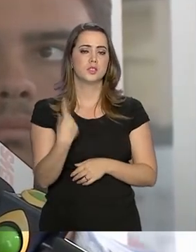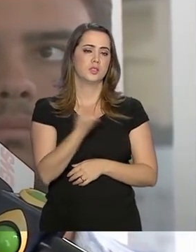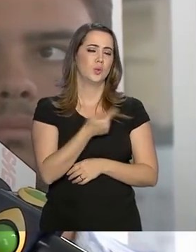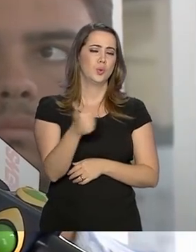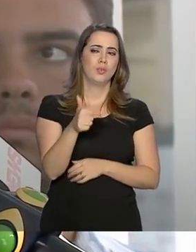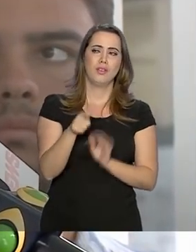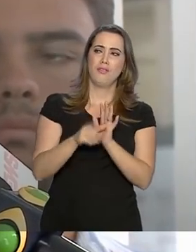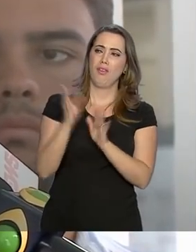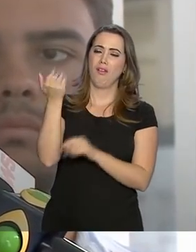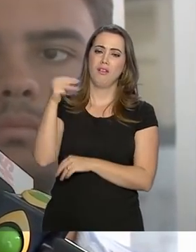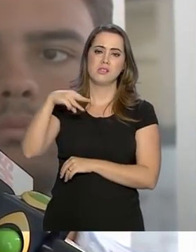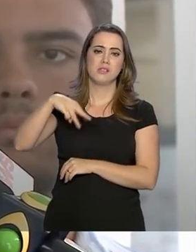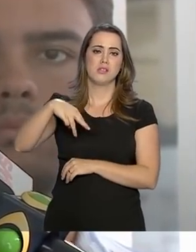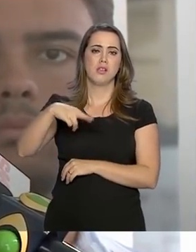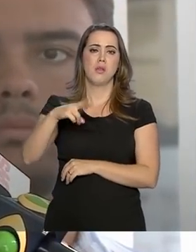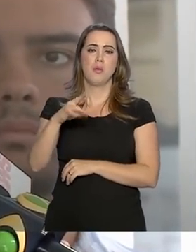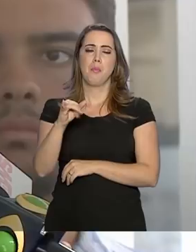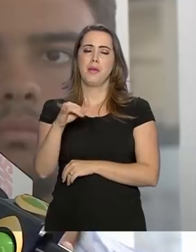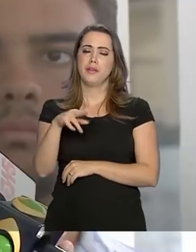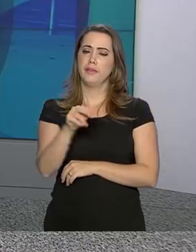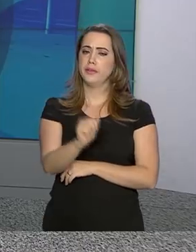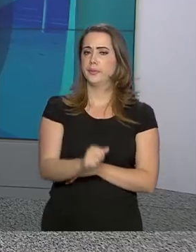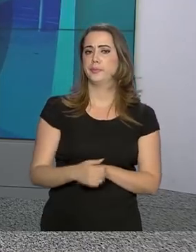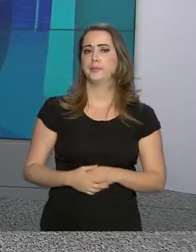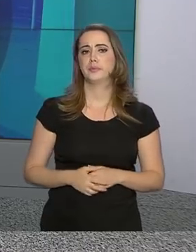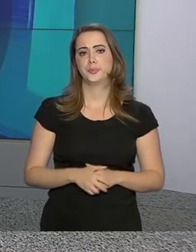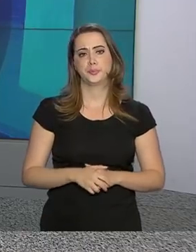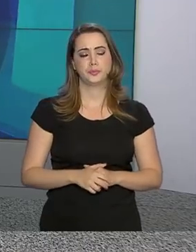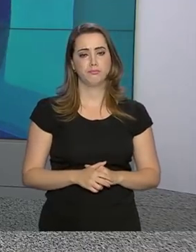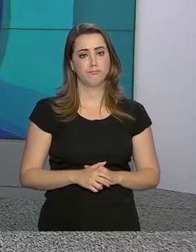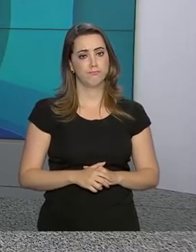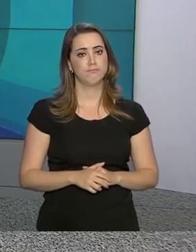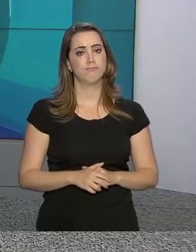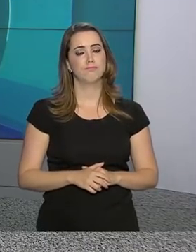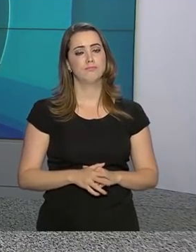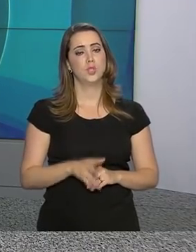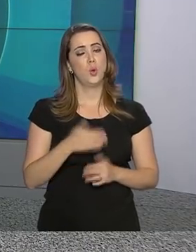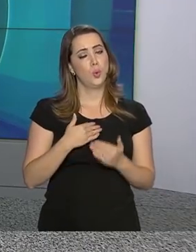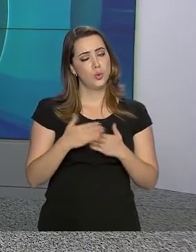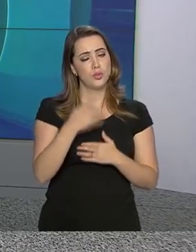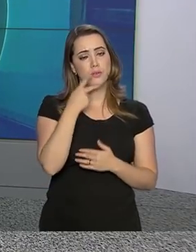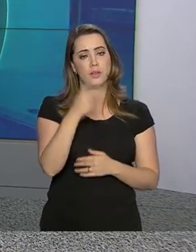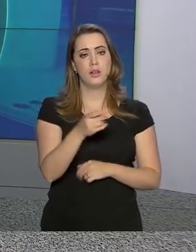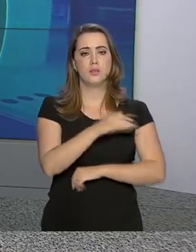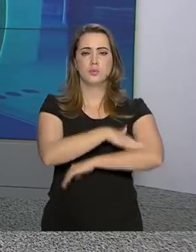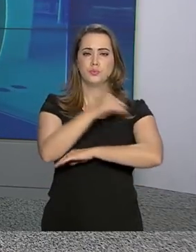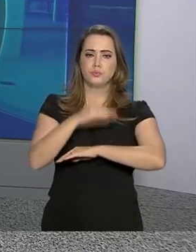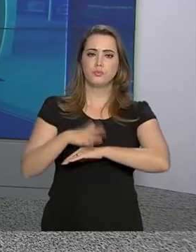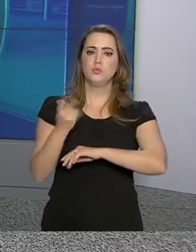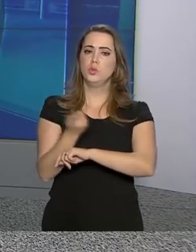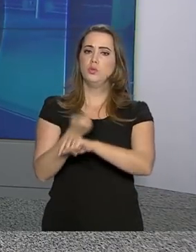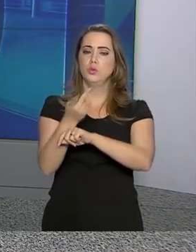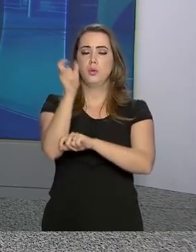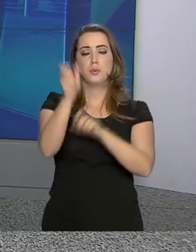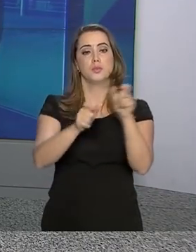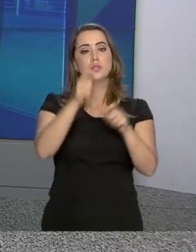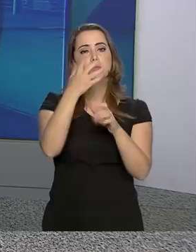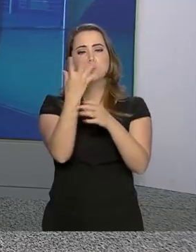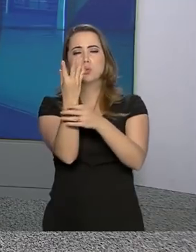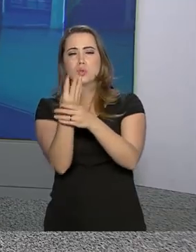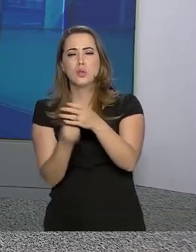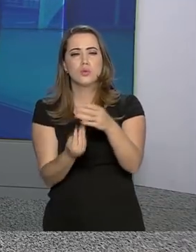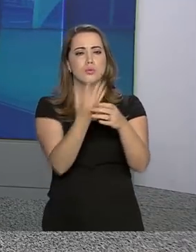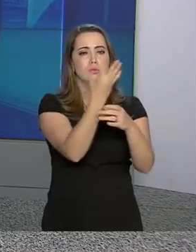não ocorreu no caso do desastre ocorrido em Mariana. E ainda sobre Brumadinho, seguem as buscas pelas vítimas da